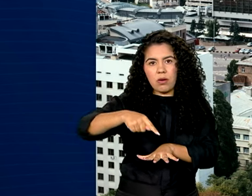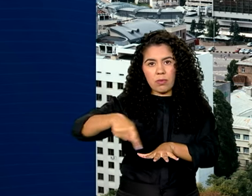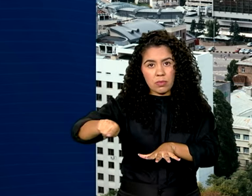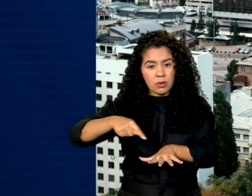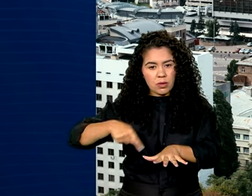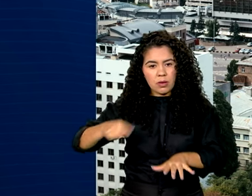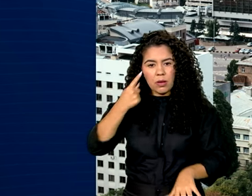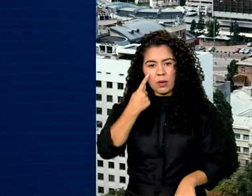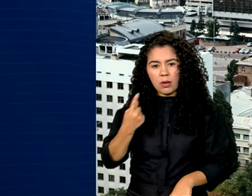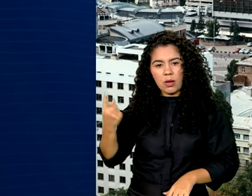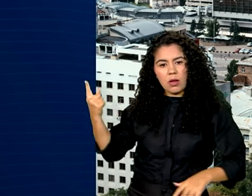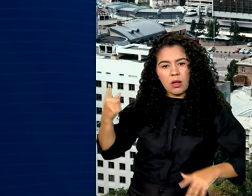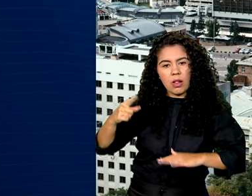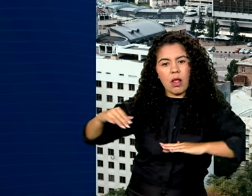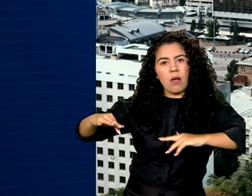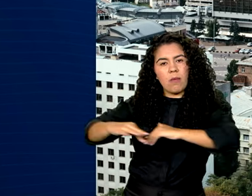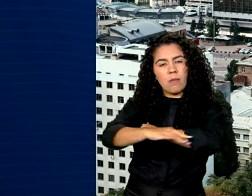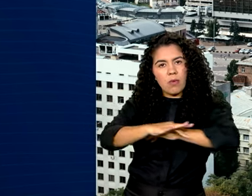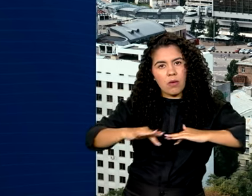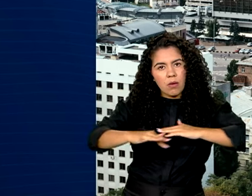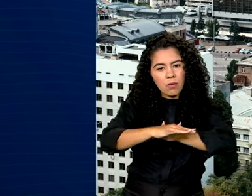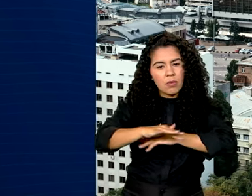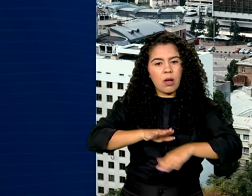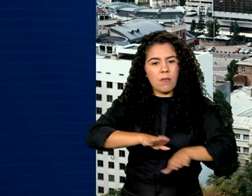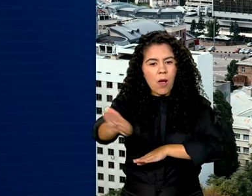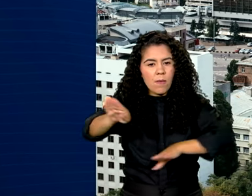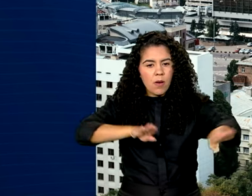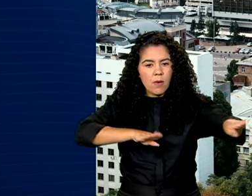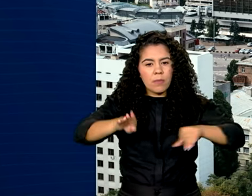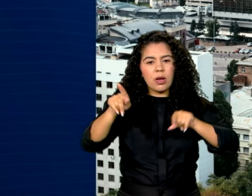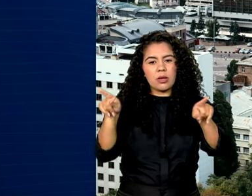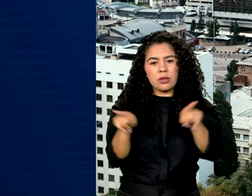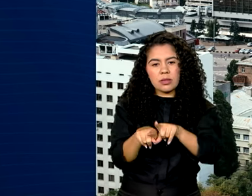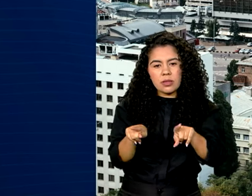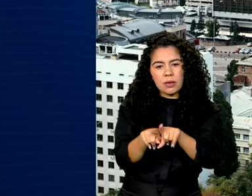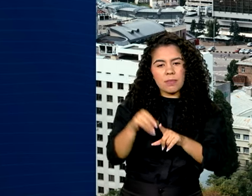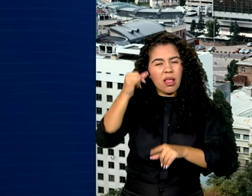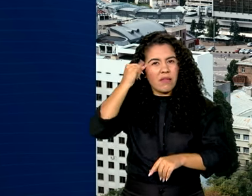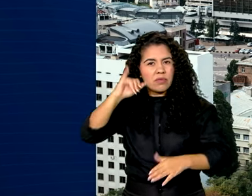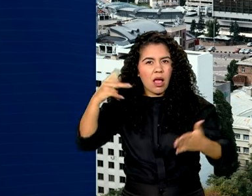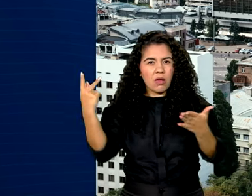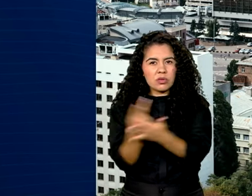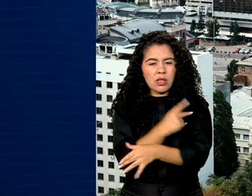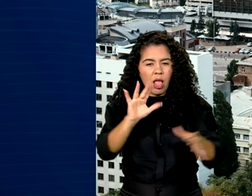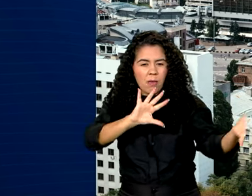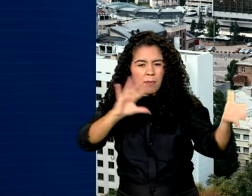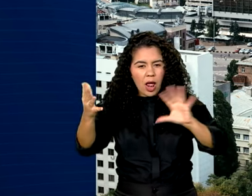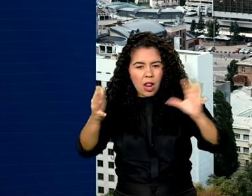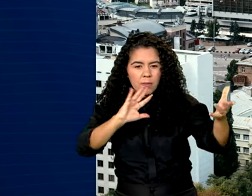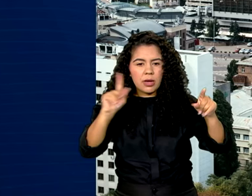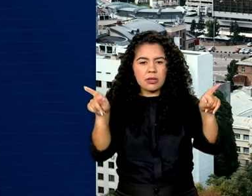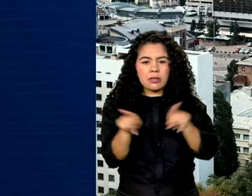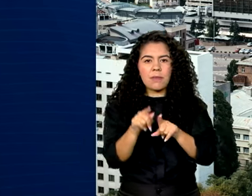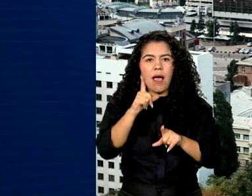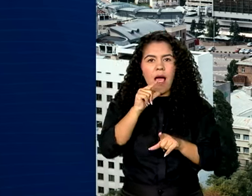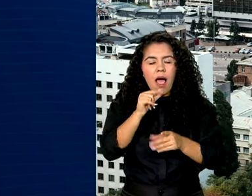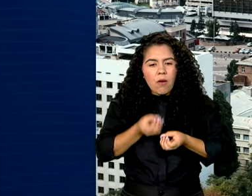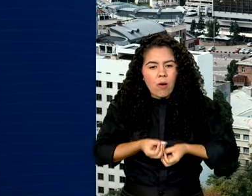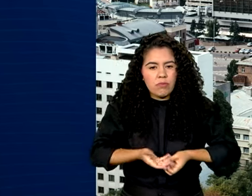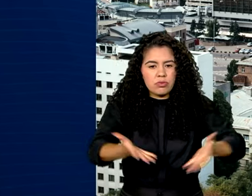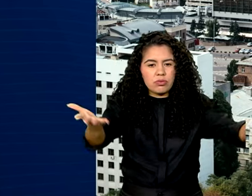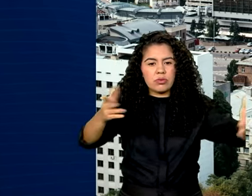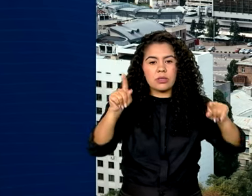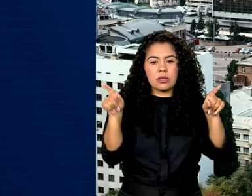prevenção a desastres naturais, abastecimento de água, esgotamento sanitário e o projeto